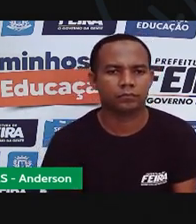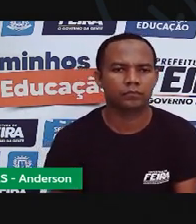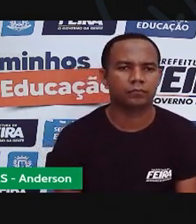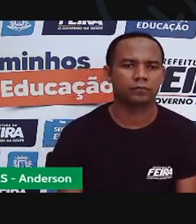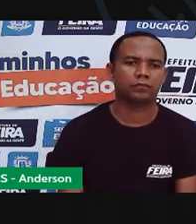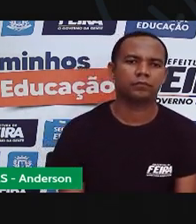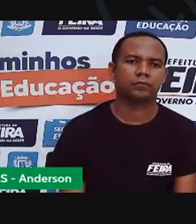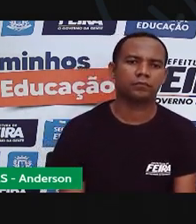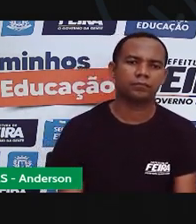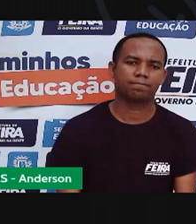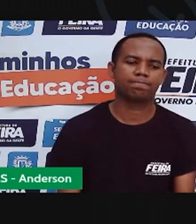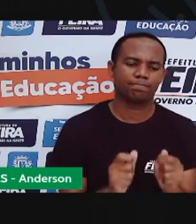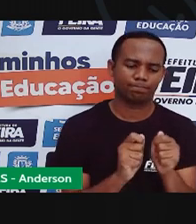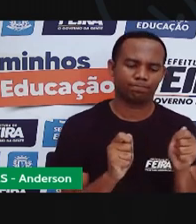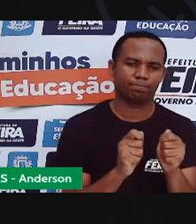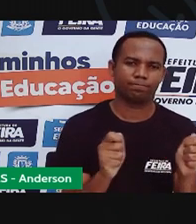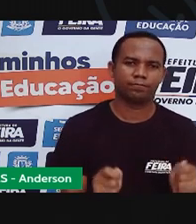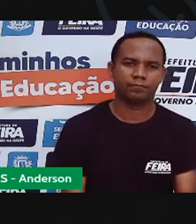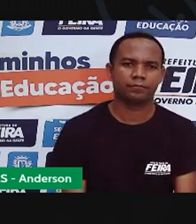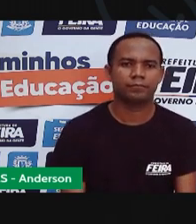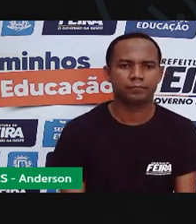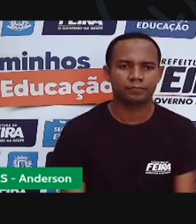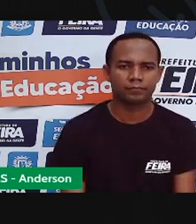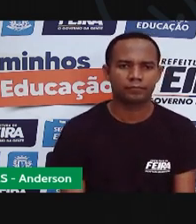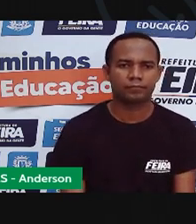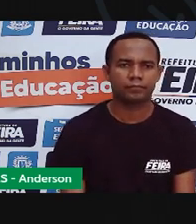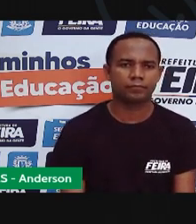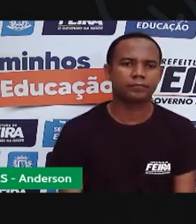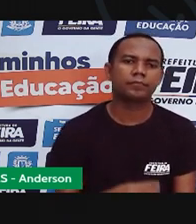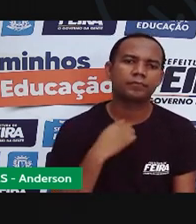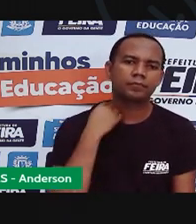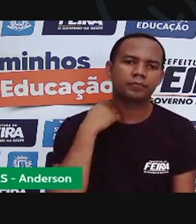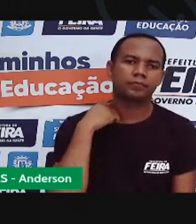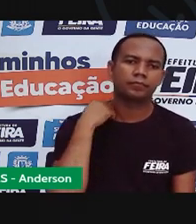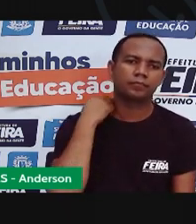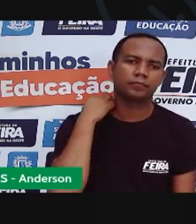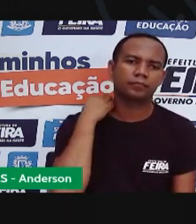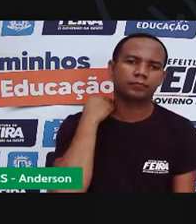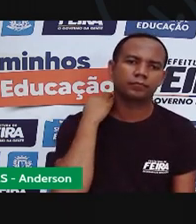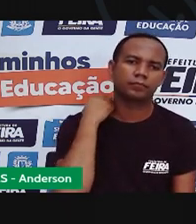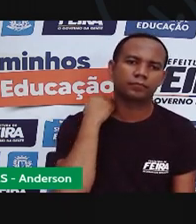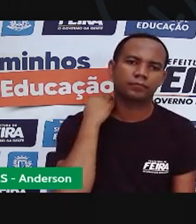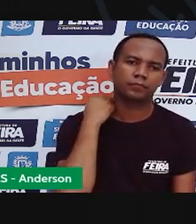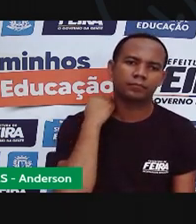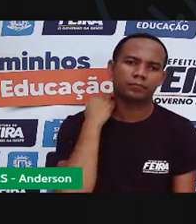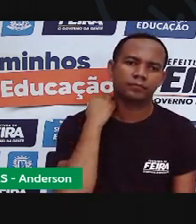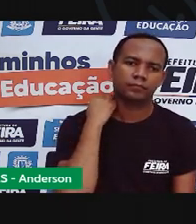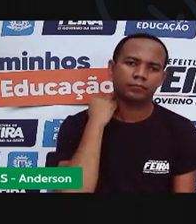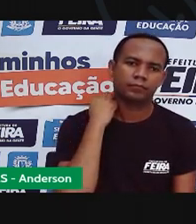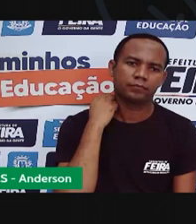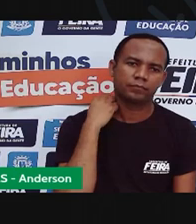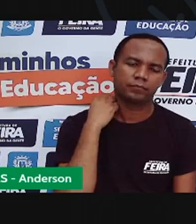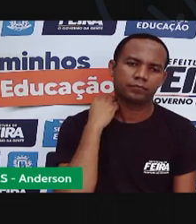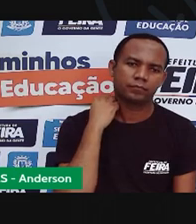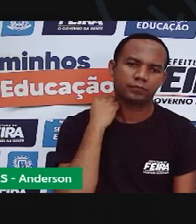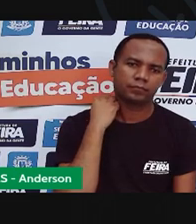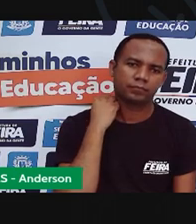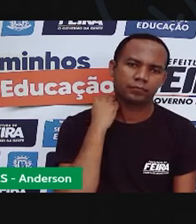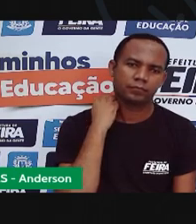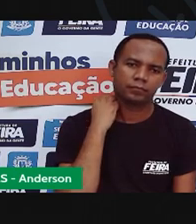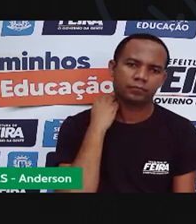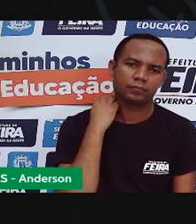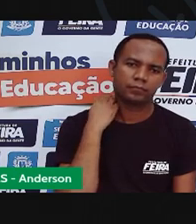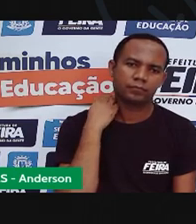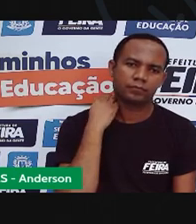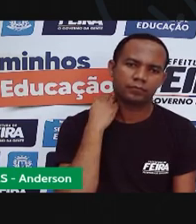na nossa bola. Deixar ela bem resistente, ó. Prender. Ah. Força, Anderson. Agora a gente